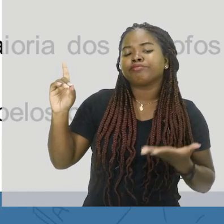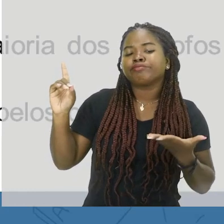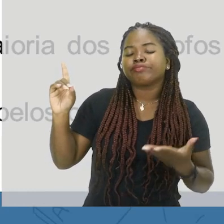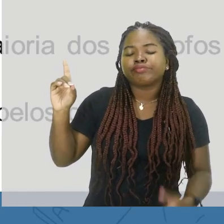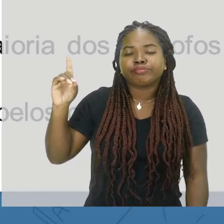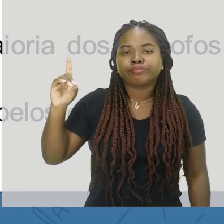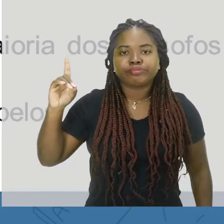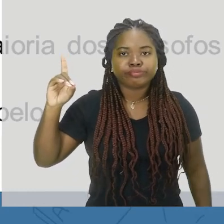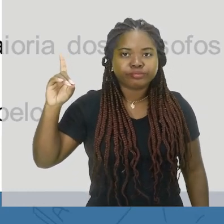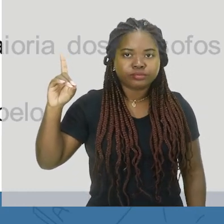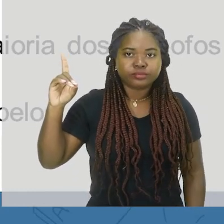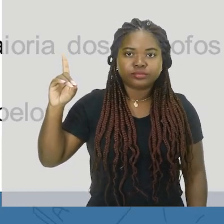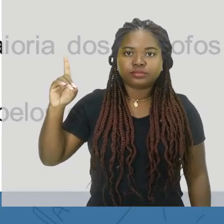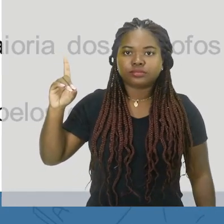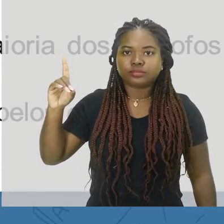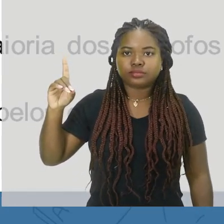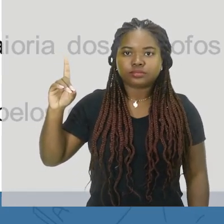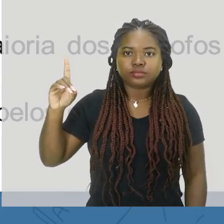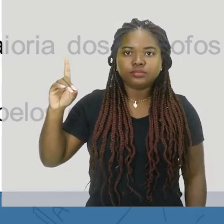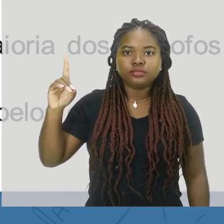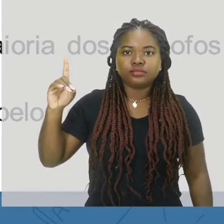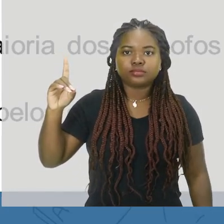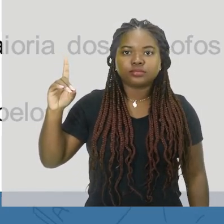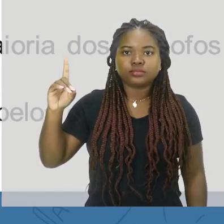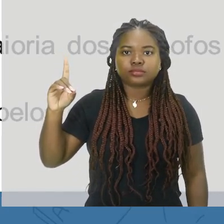a crise na velocidade da luz infinida, defendida